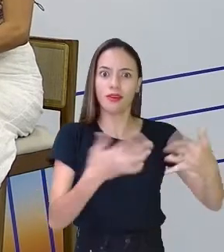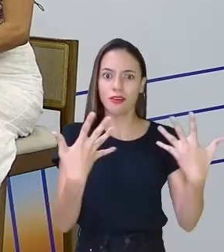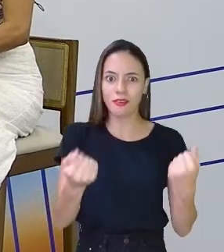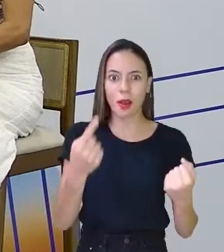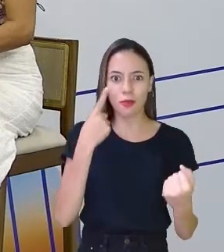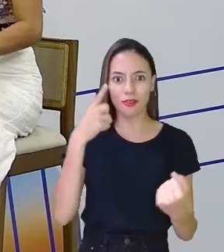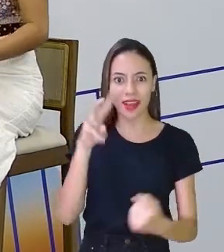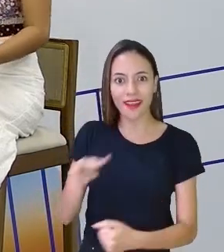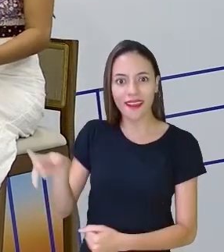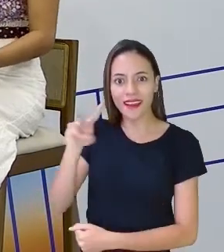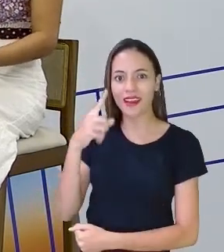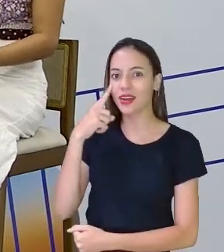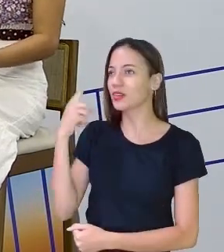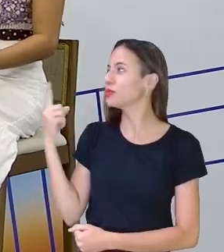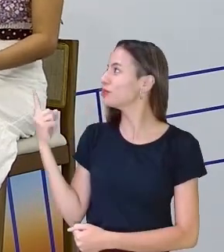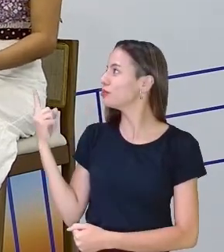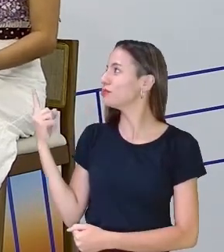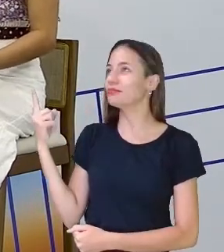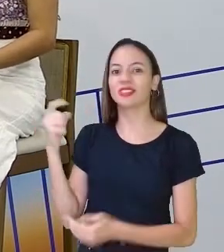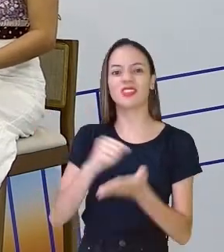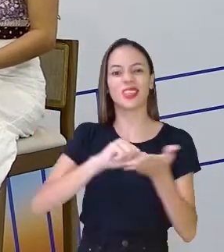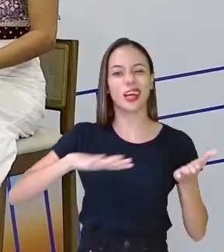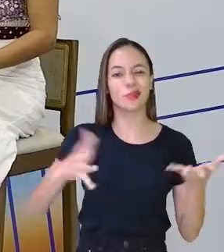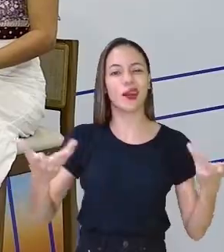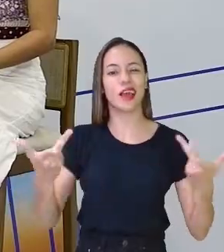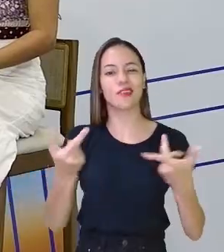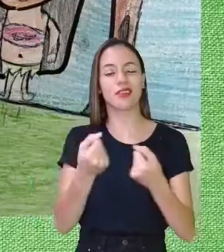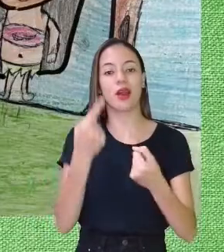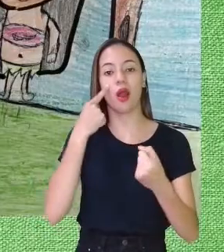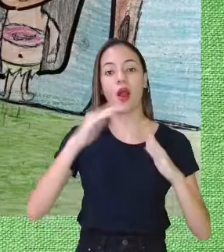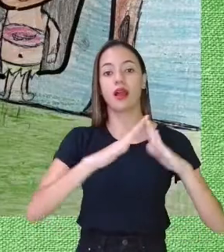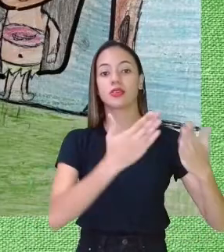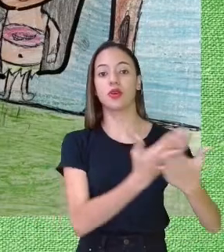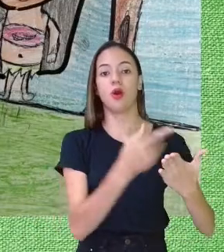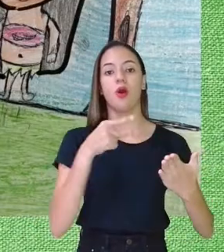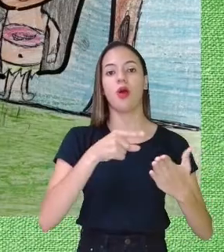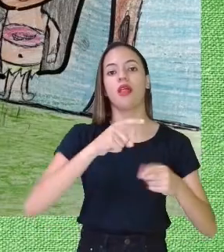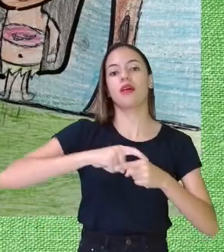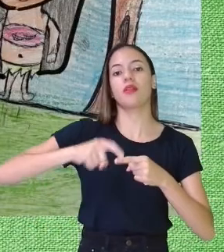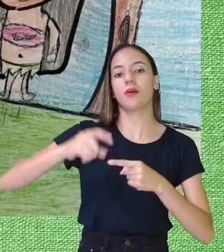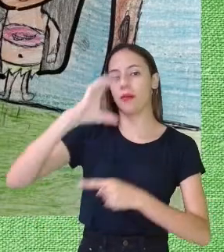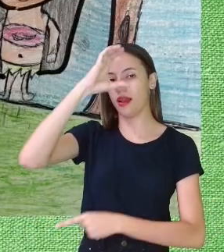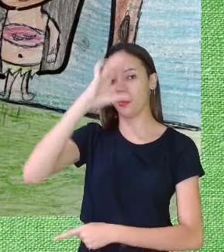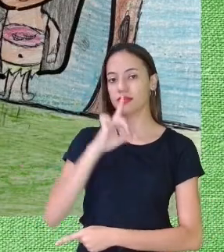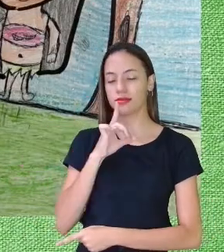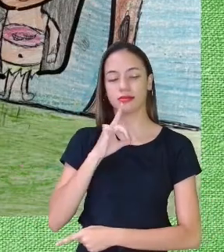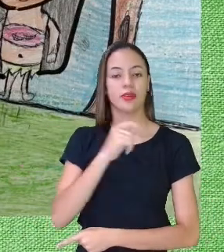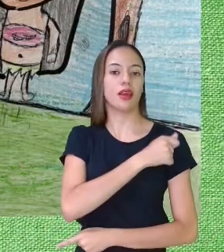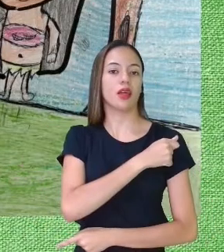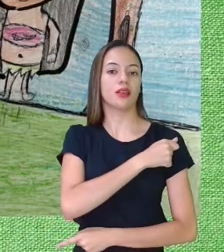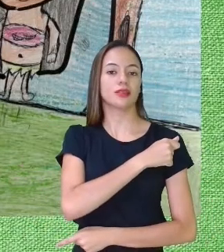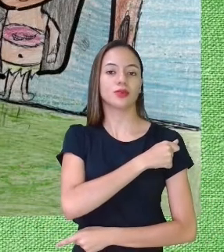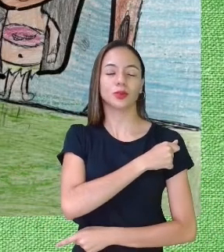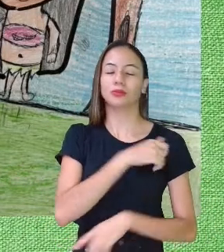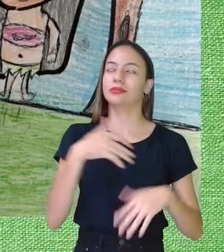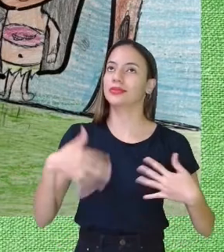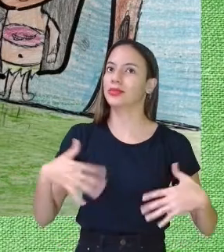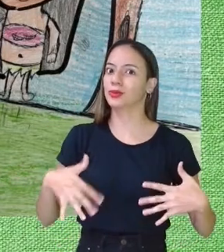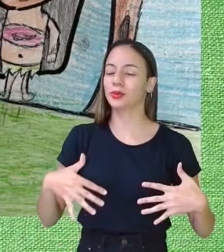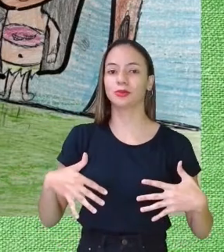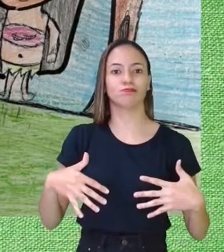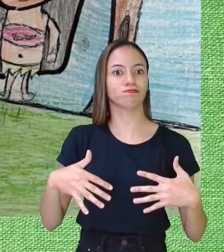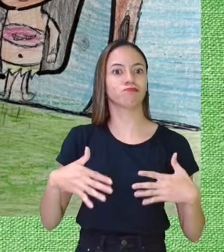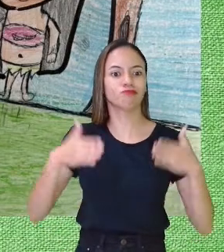que eles realizaram? Olha essa escola! Fica lá em Casa Amarela. E os alunos de lá são muito